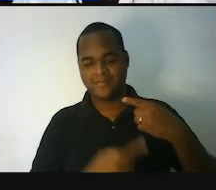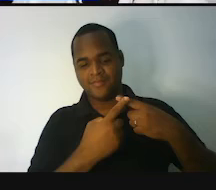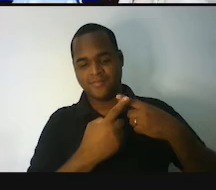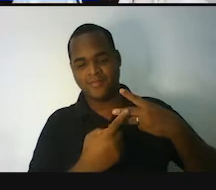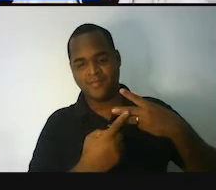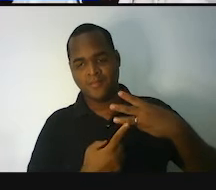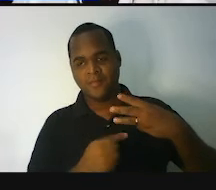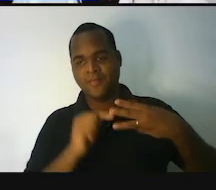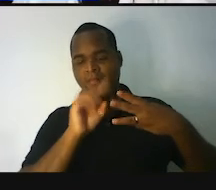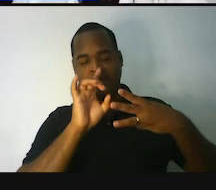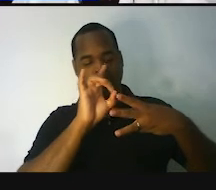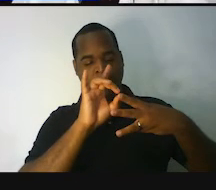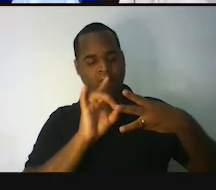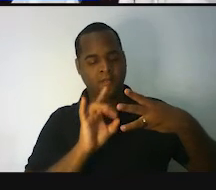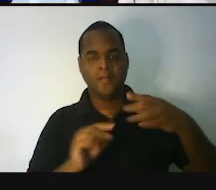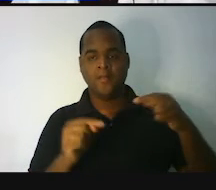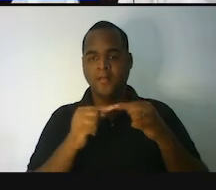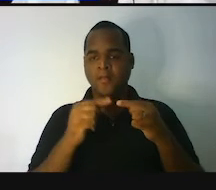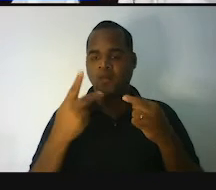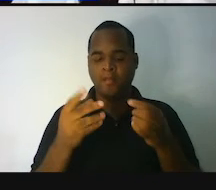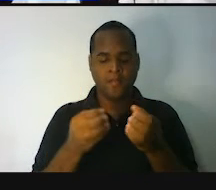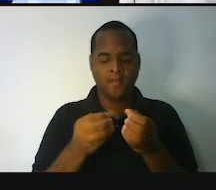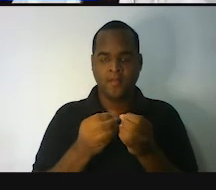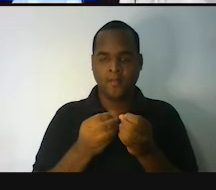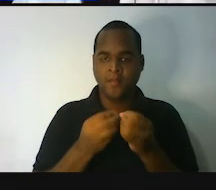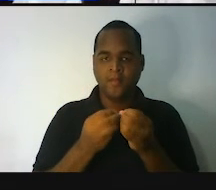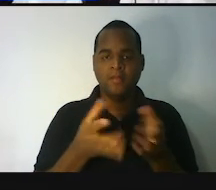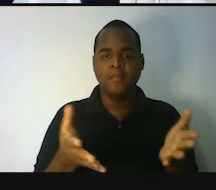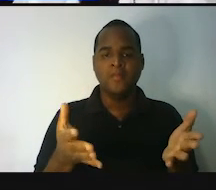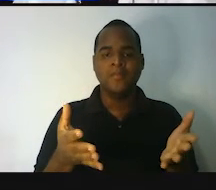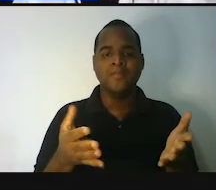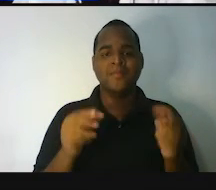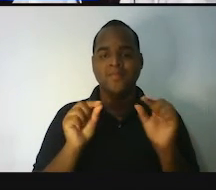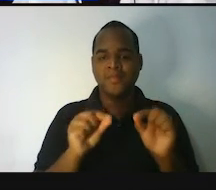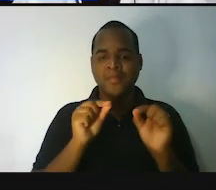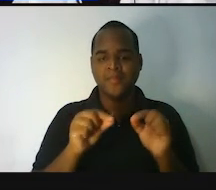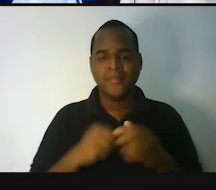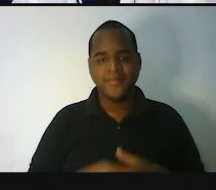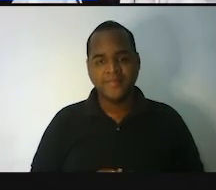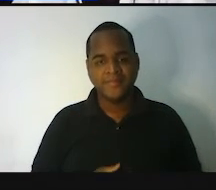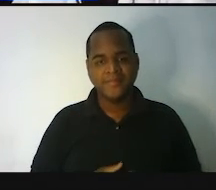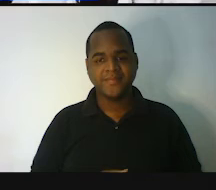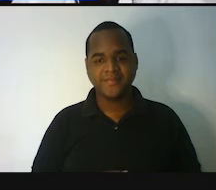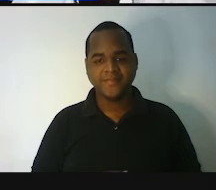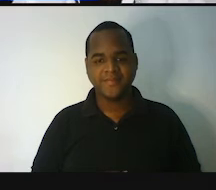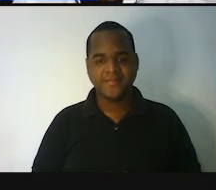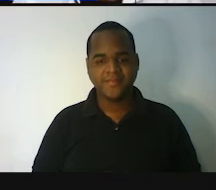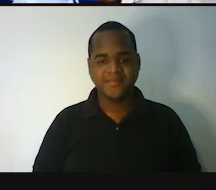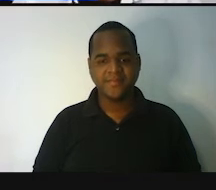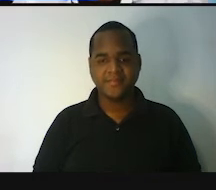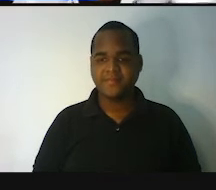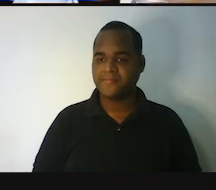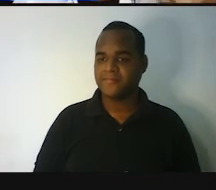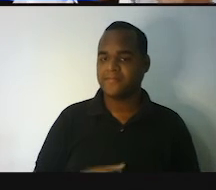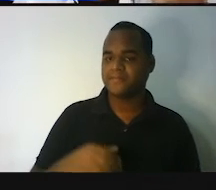geométricas representam esse dadinho vermelho? Cilindro?